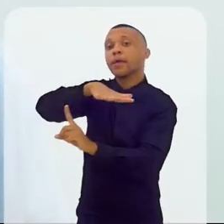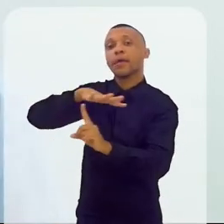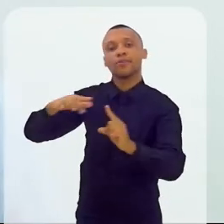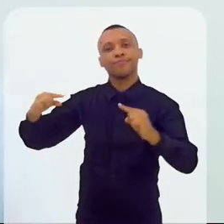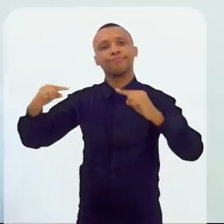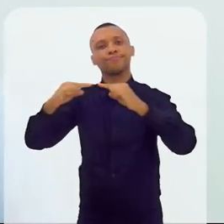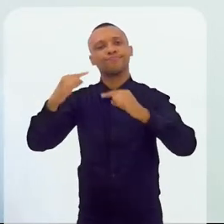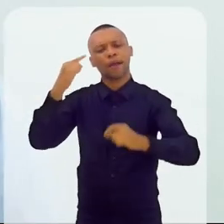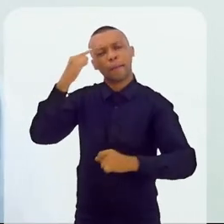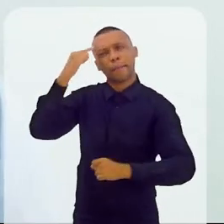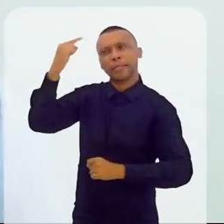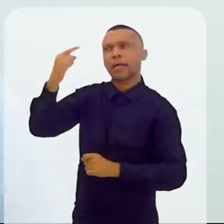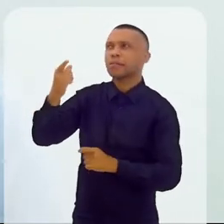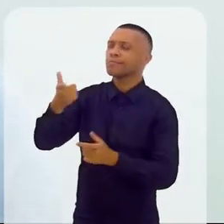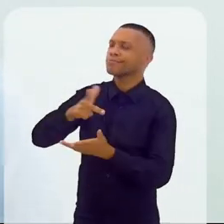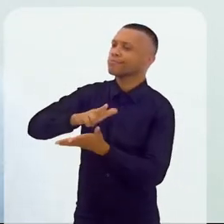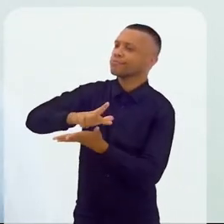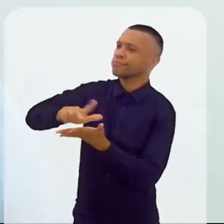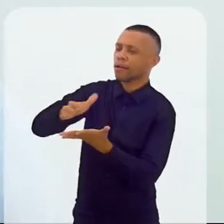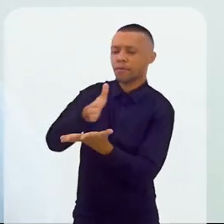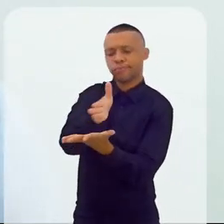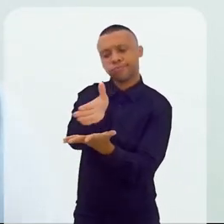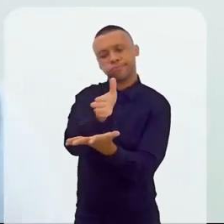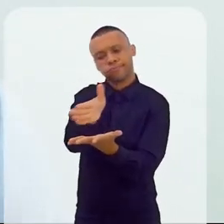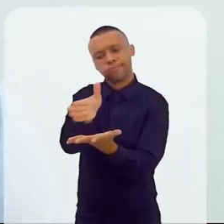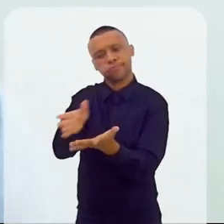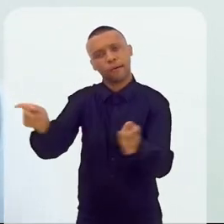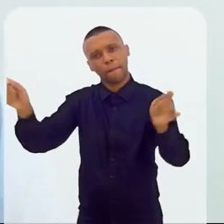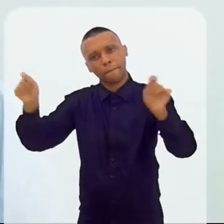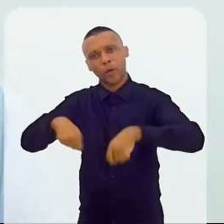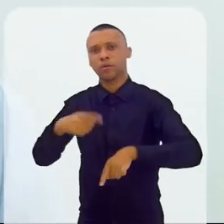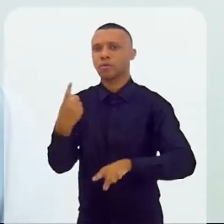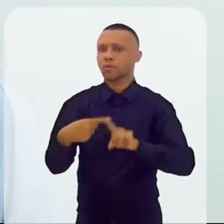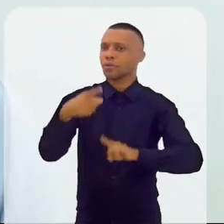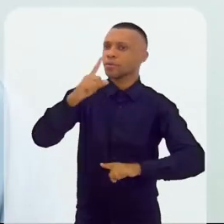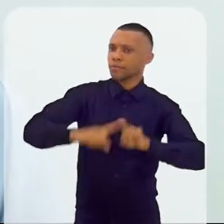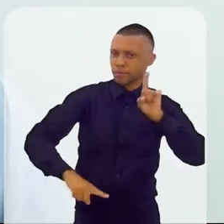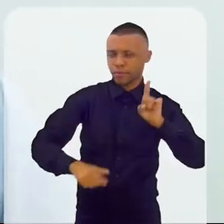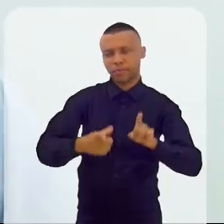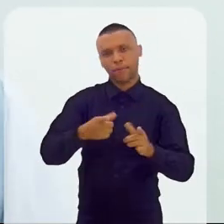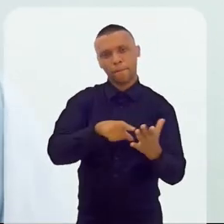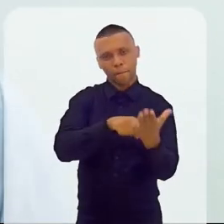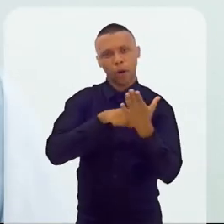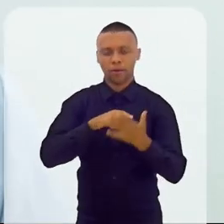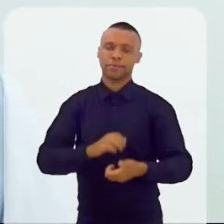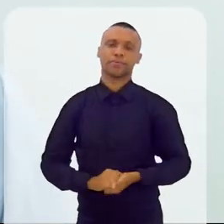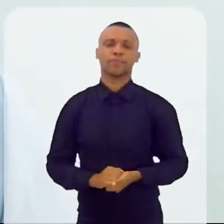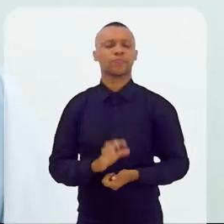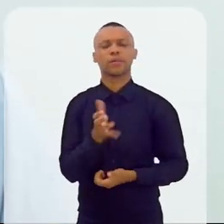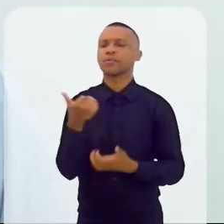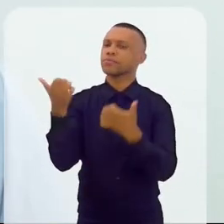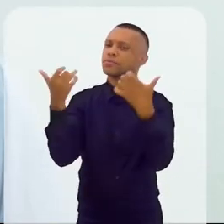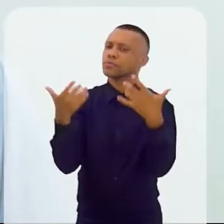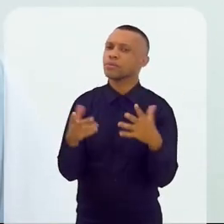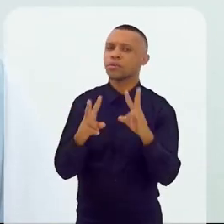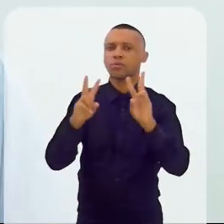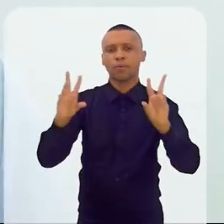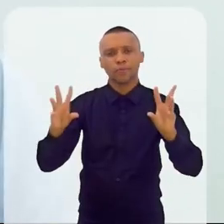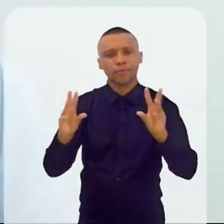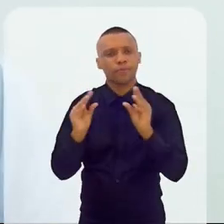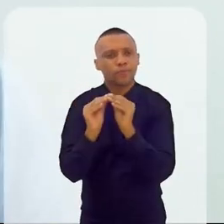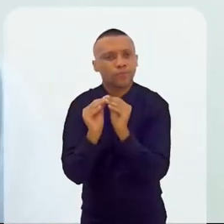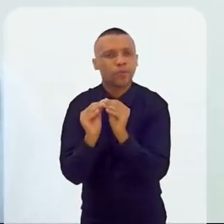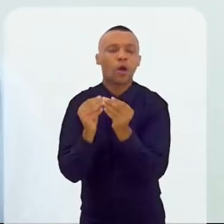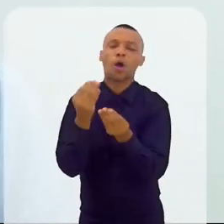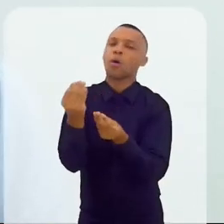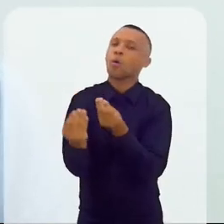profício a pensar as possibilidades que o desenvolvimento sustentável traz. Queria você comentasse um pouquinho, José Guilherme, sobre